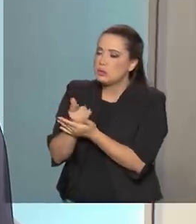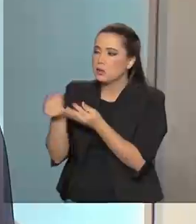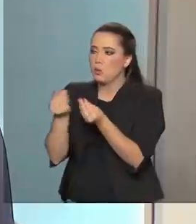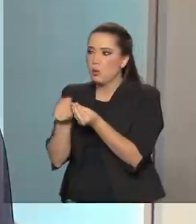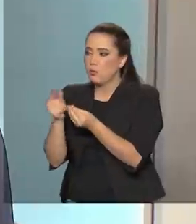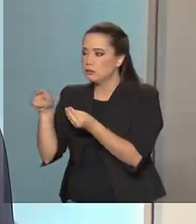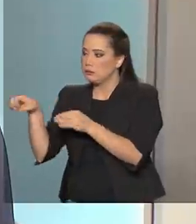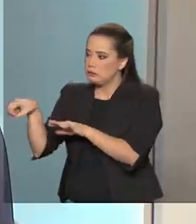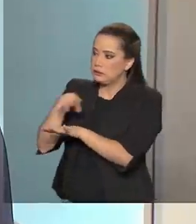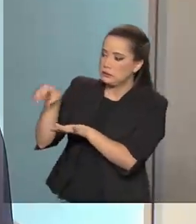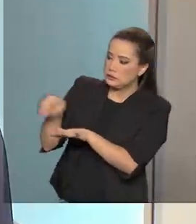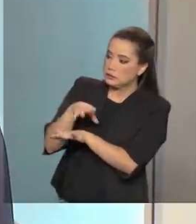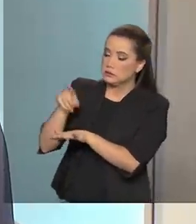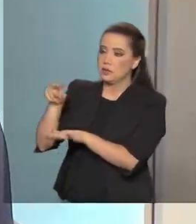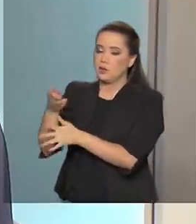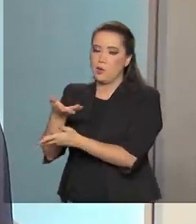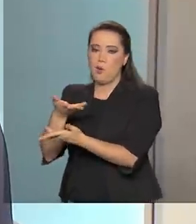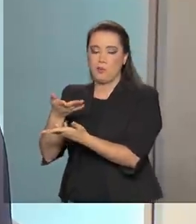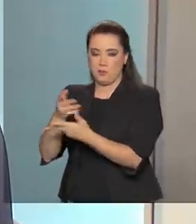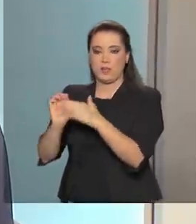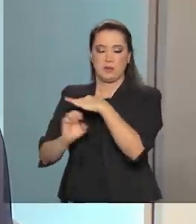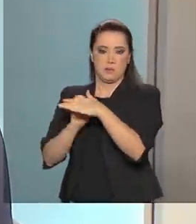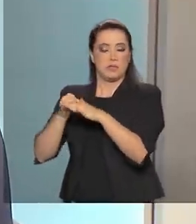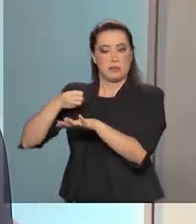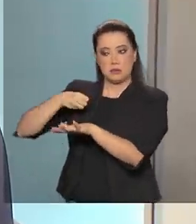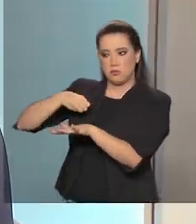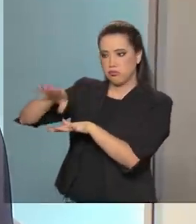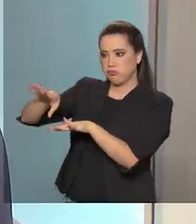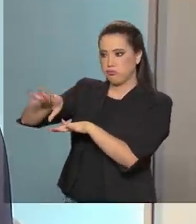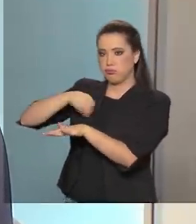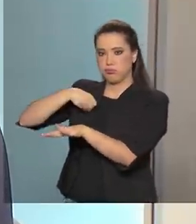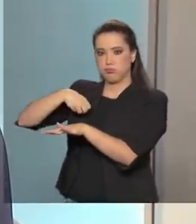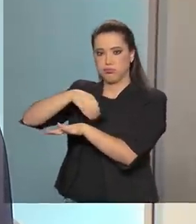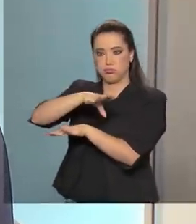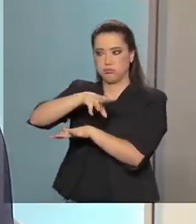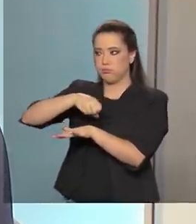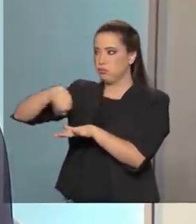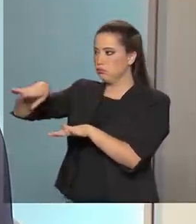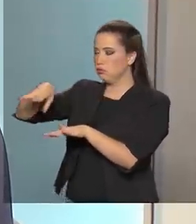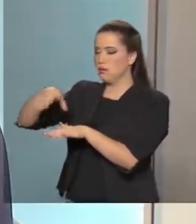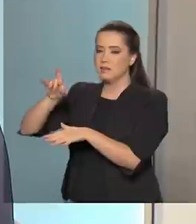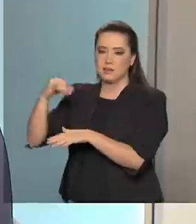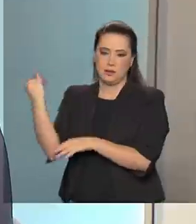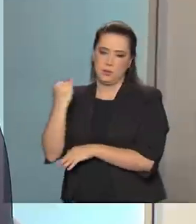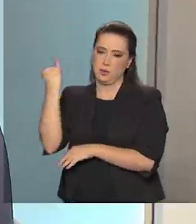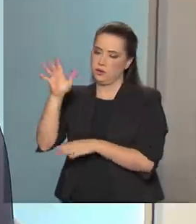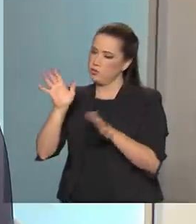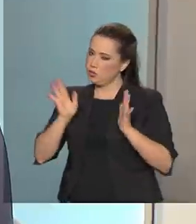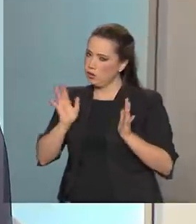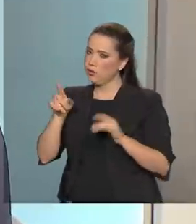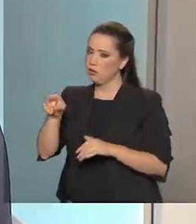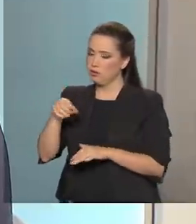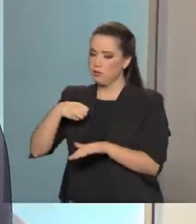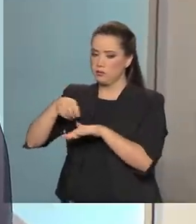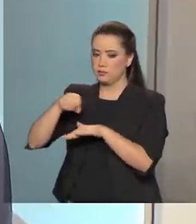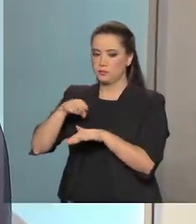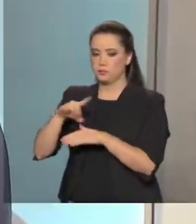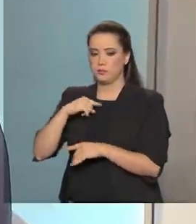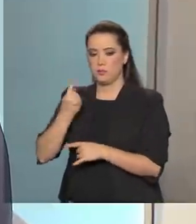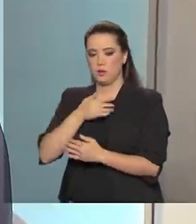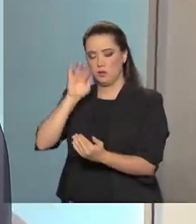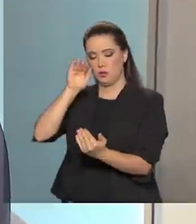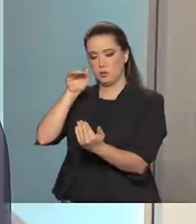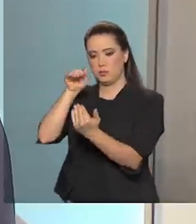comercializam essas informações que passam a ser extremamente valiosas. Este é o nosso